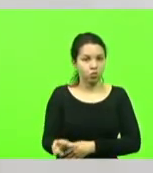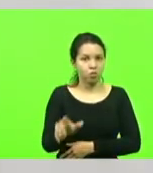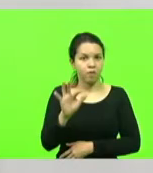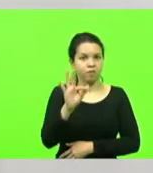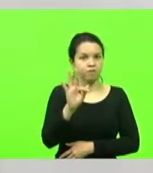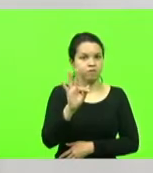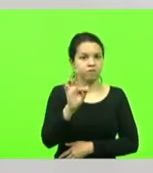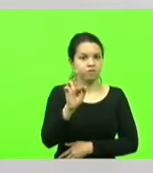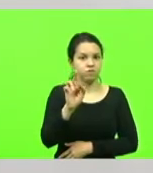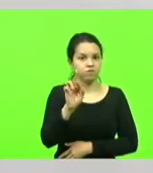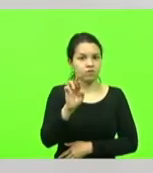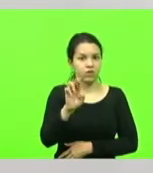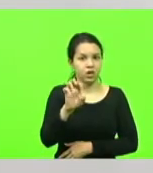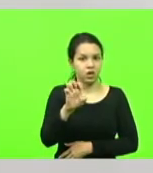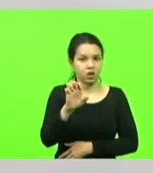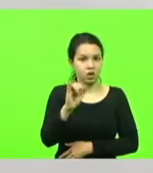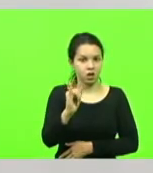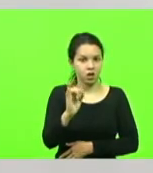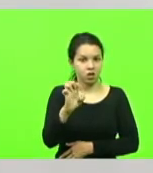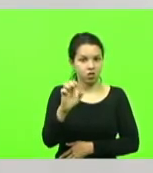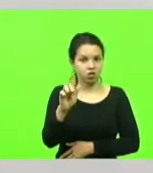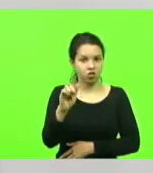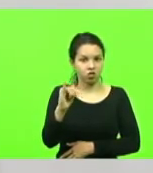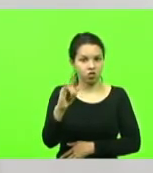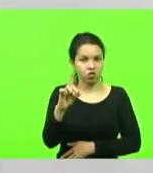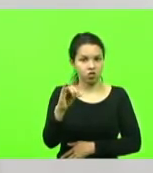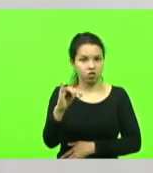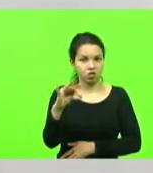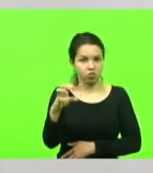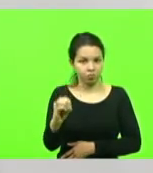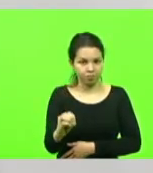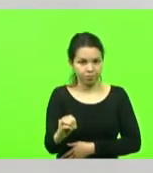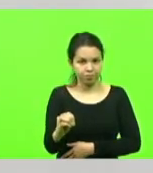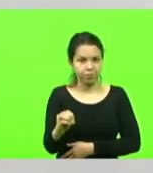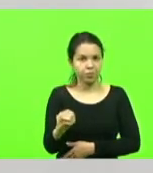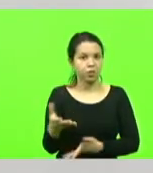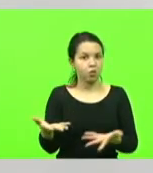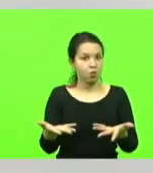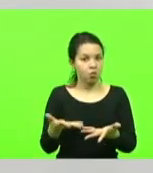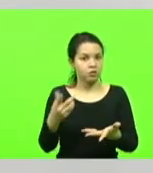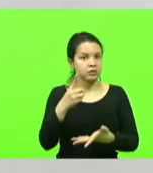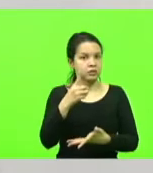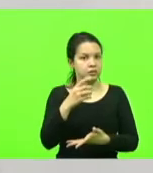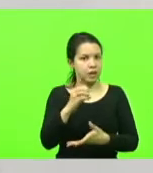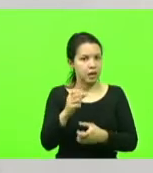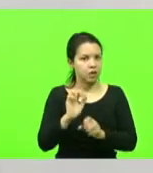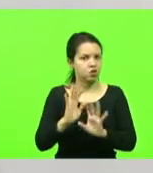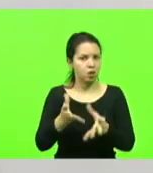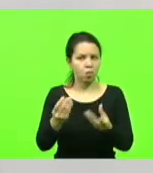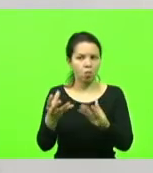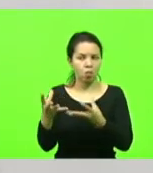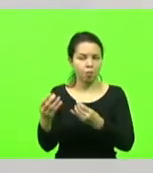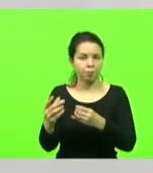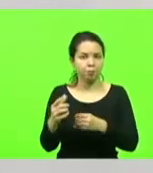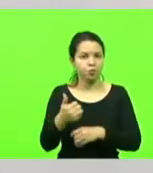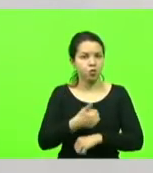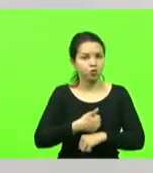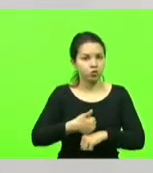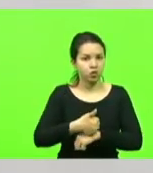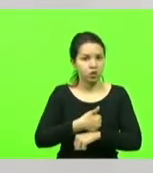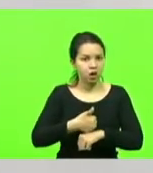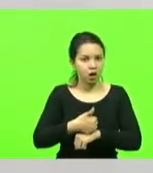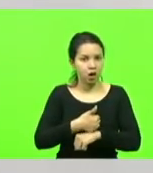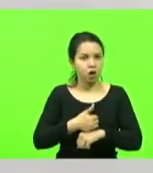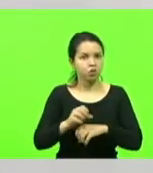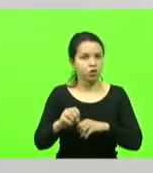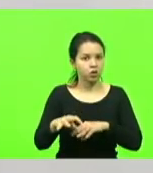Atualmente, são centenas de profissionais liberais, empresários, educadores e